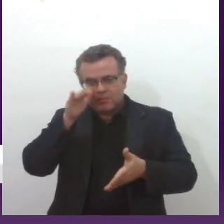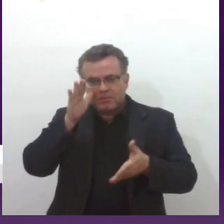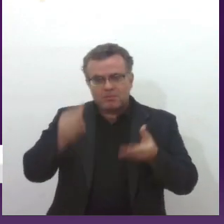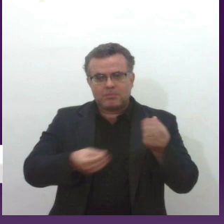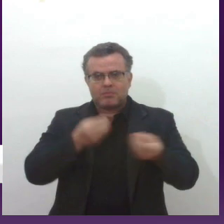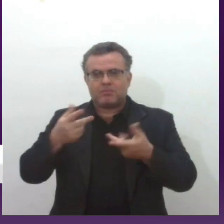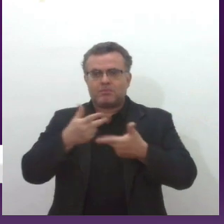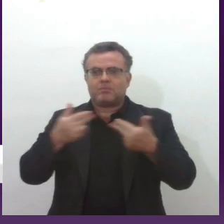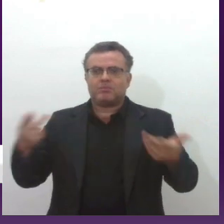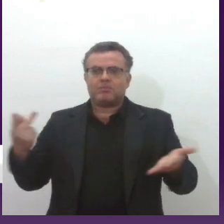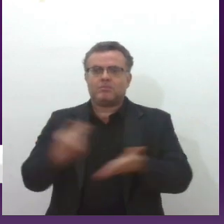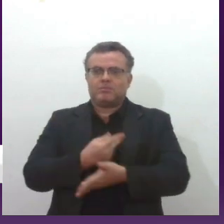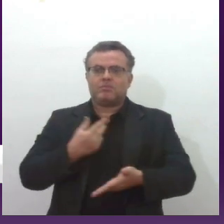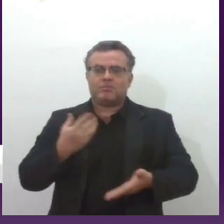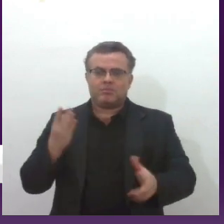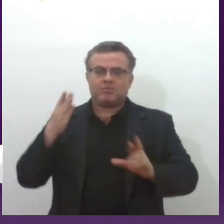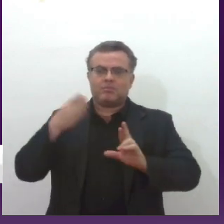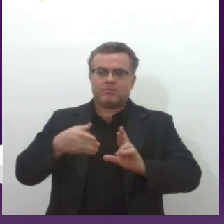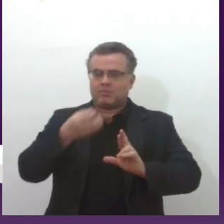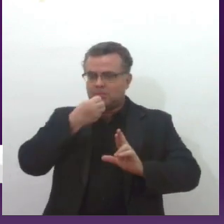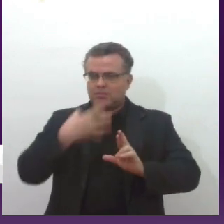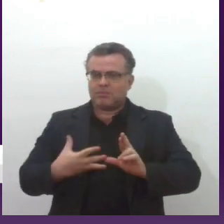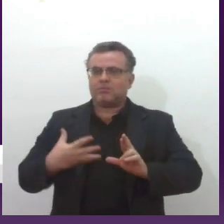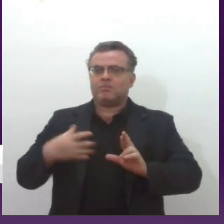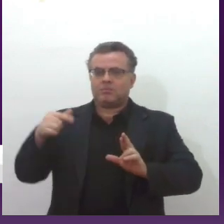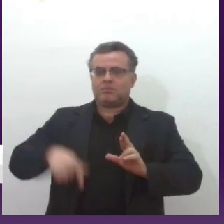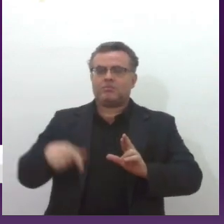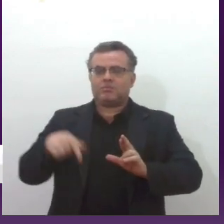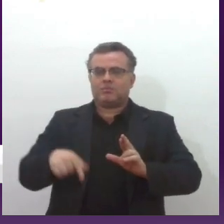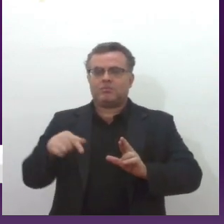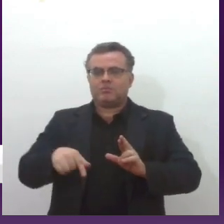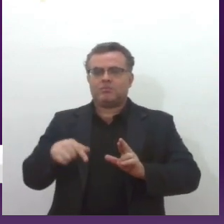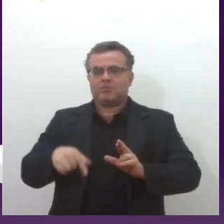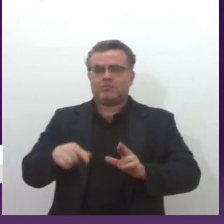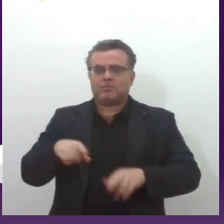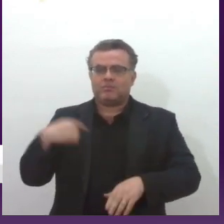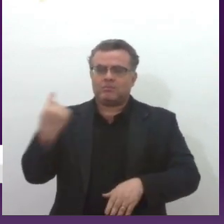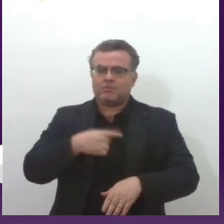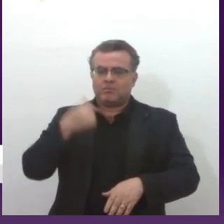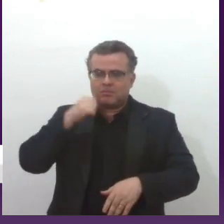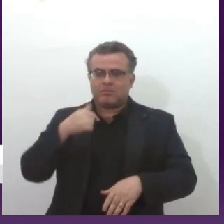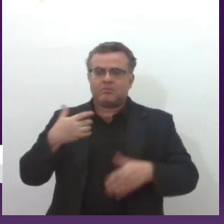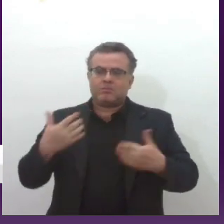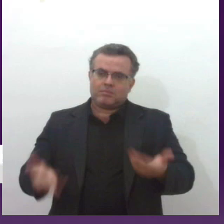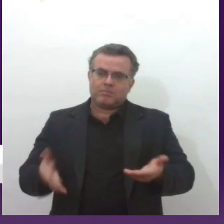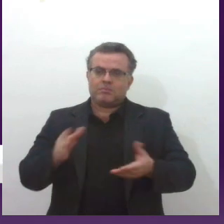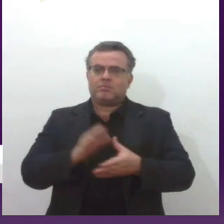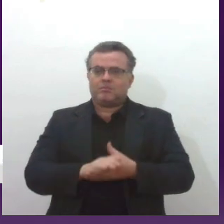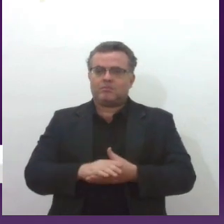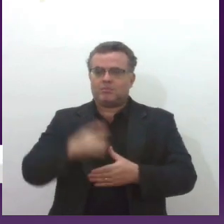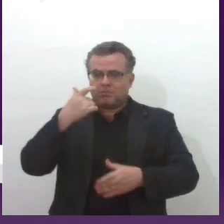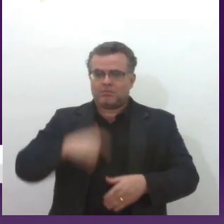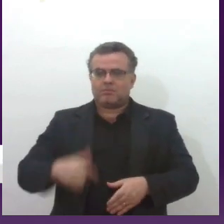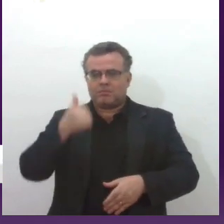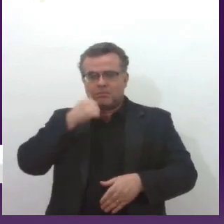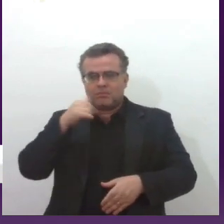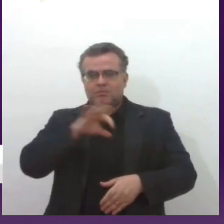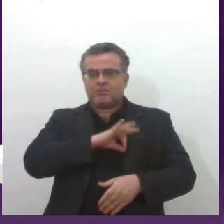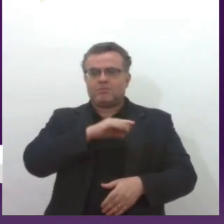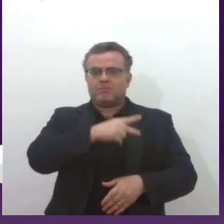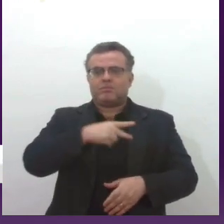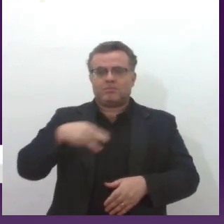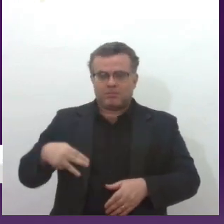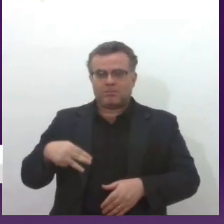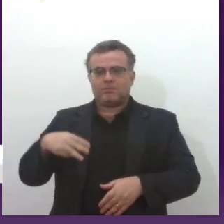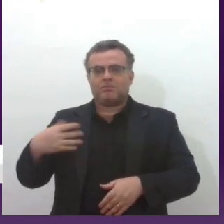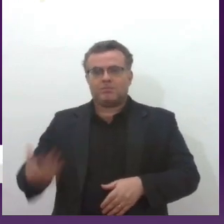porque é bom, isso é uma referência muito boa aqui para nós mulheres. E eu, como mulher policial militar, não como oficial,